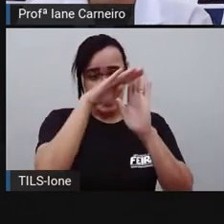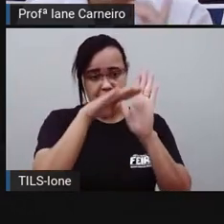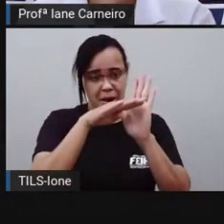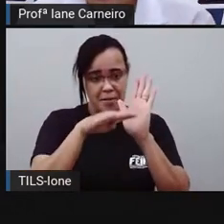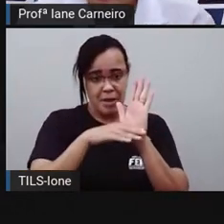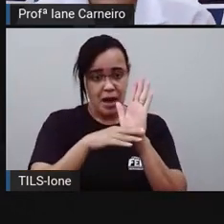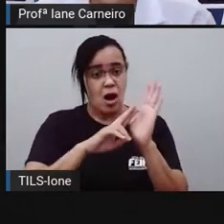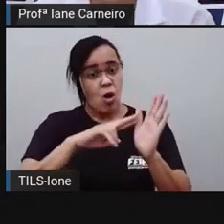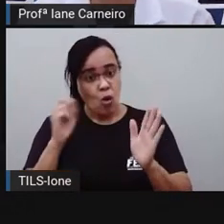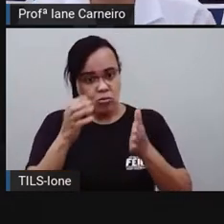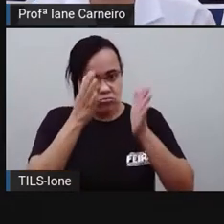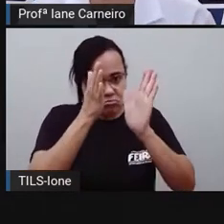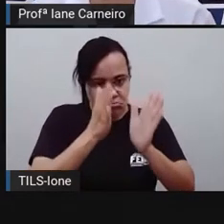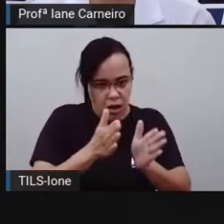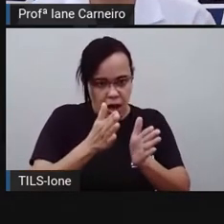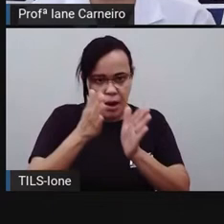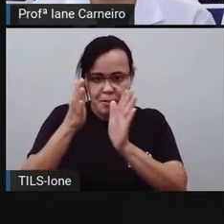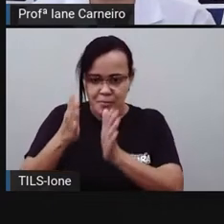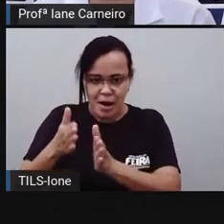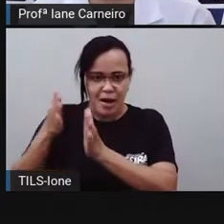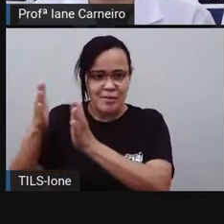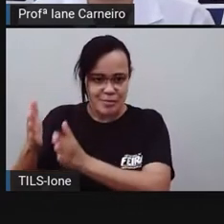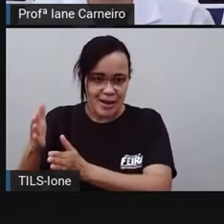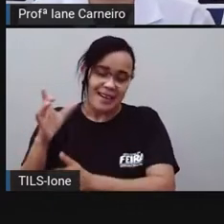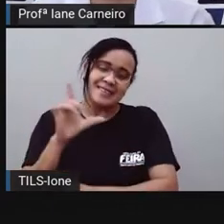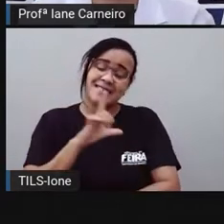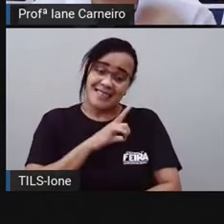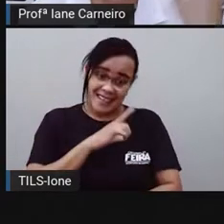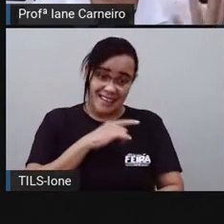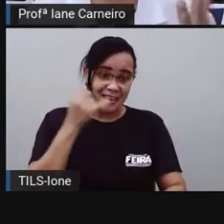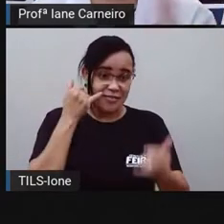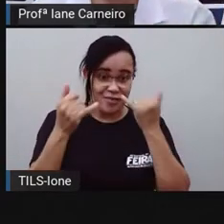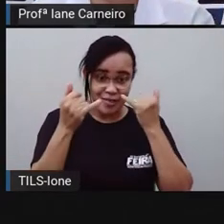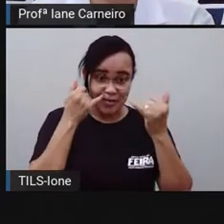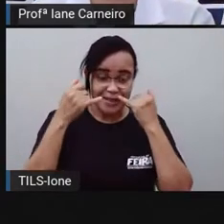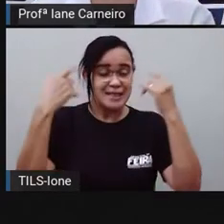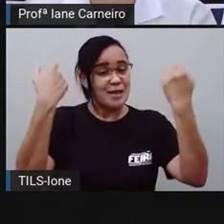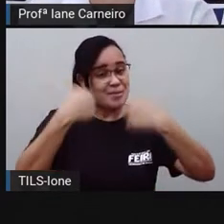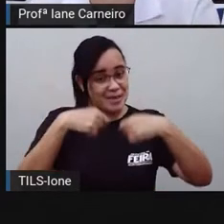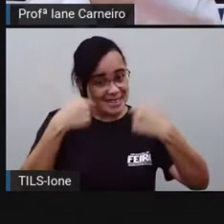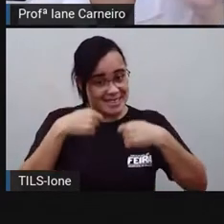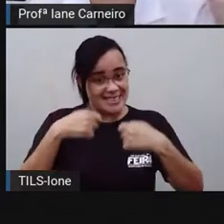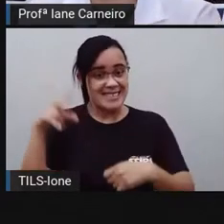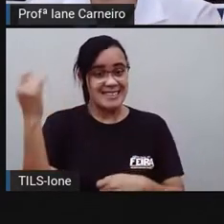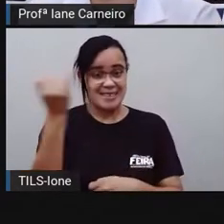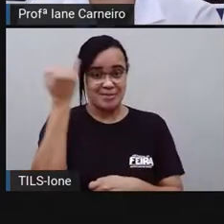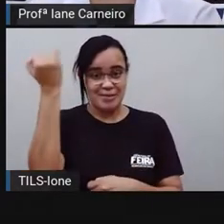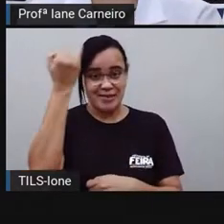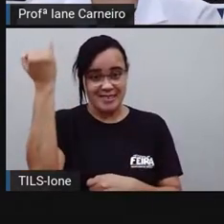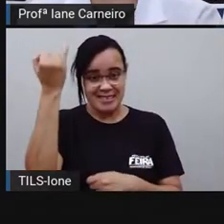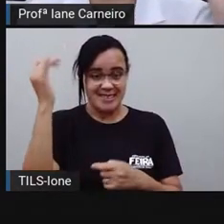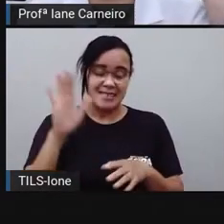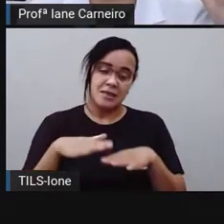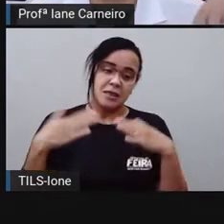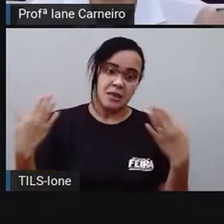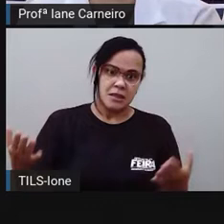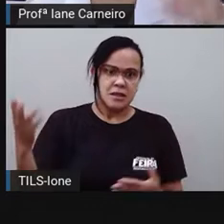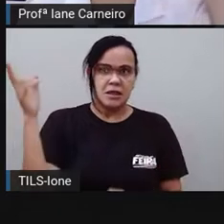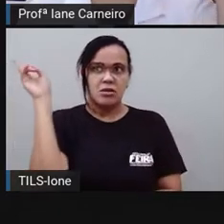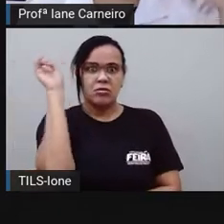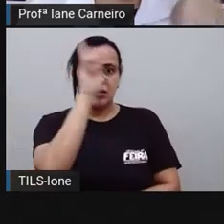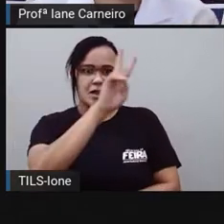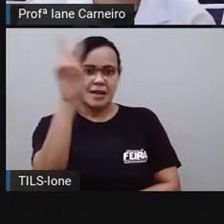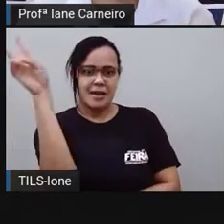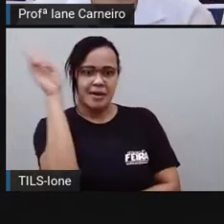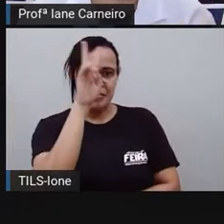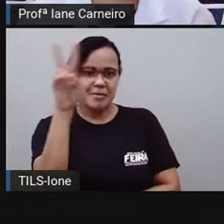Toda receita tem que trazer essas duas informações. Então, para lembrar, né? A gente já falou isso na aula anterior do bolinho de arroz.